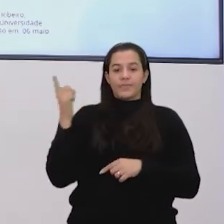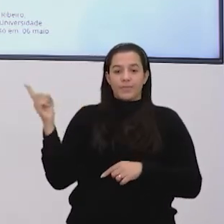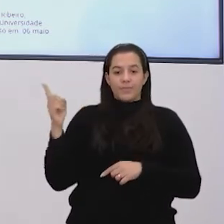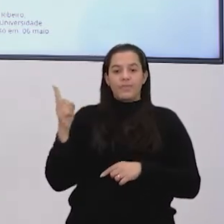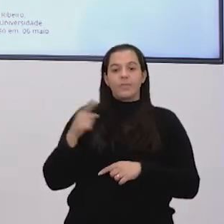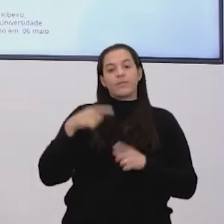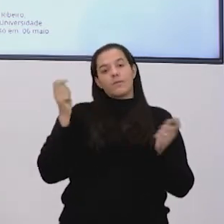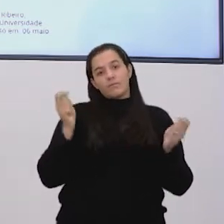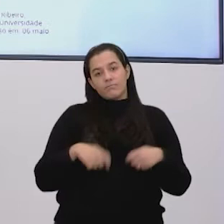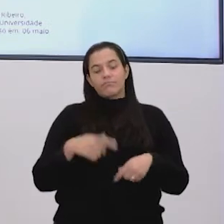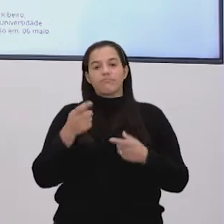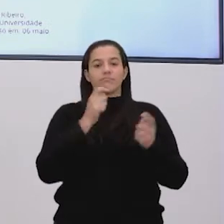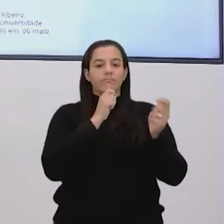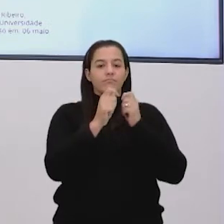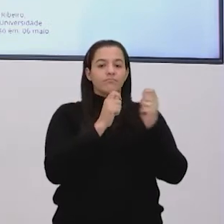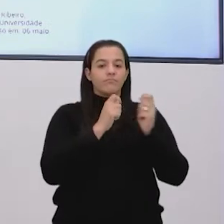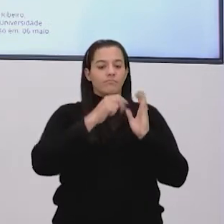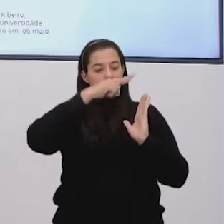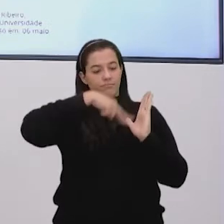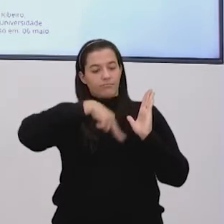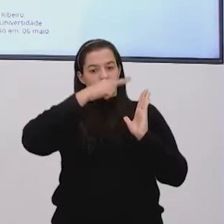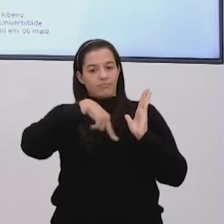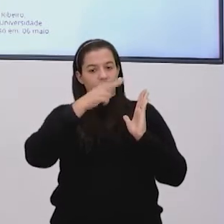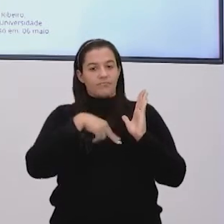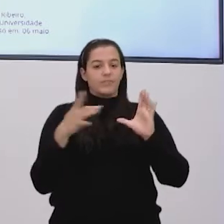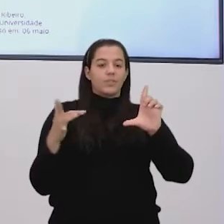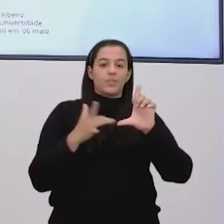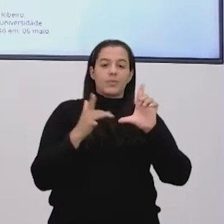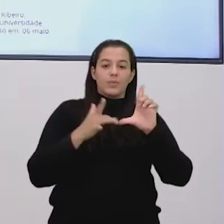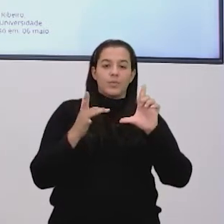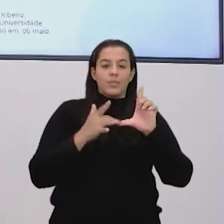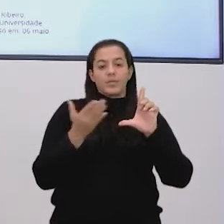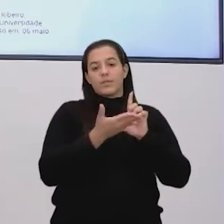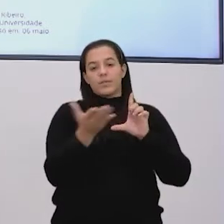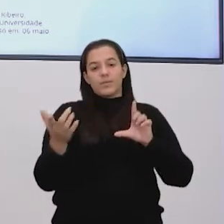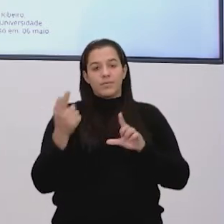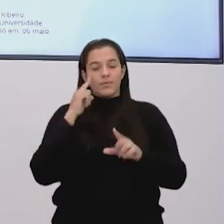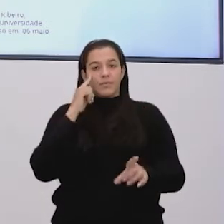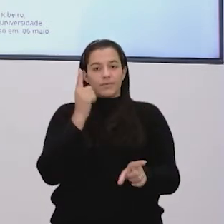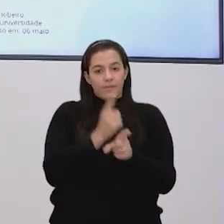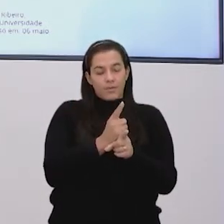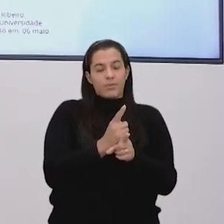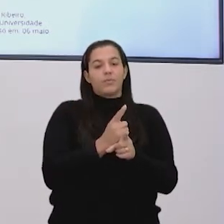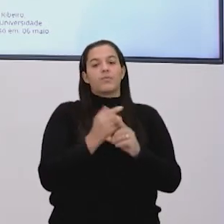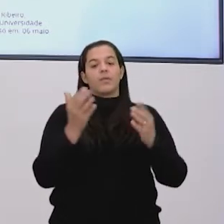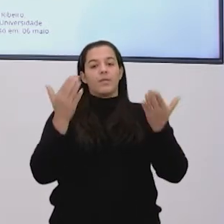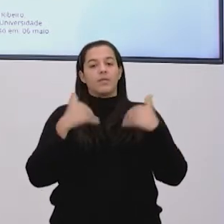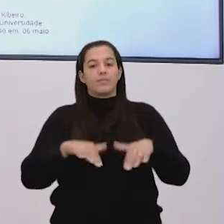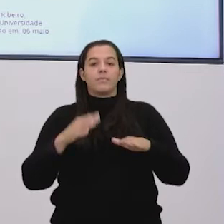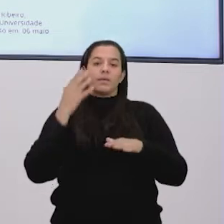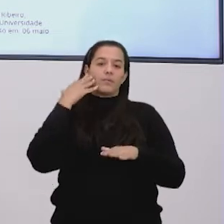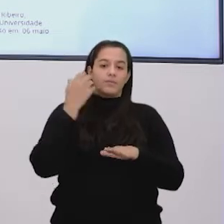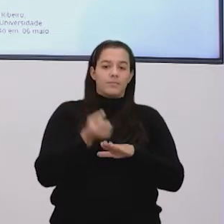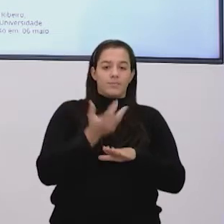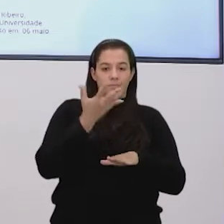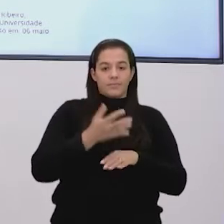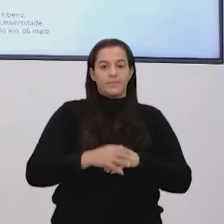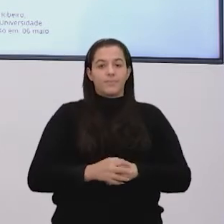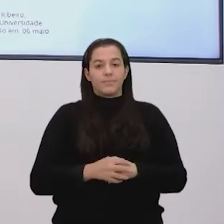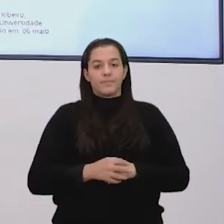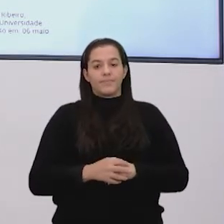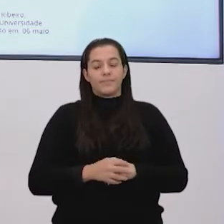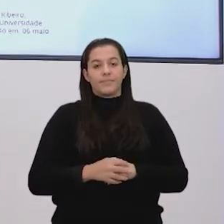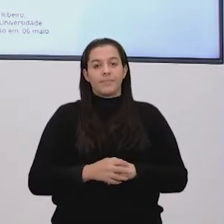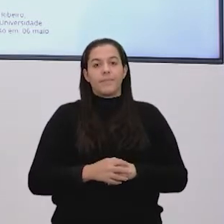podcast daquela reportagem que a gente leu, tá bom? Naquele link que você anda mais embaixo, vai achar este podcast. Então, a gente